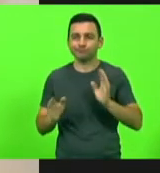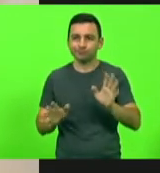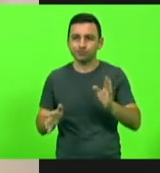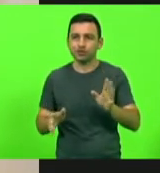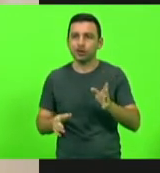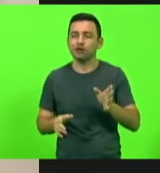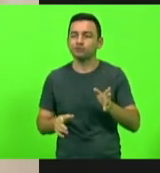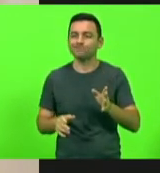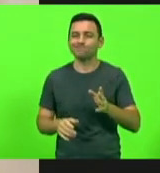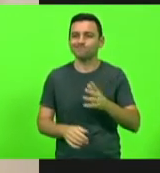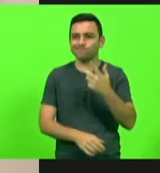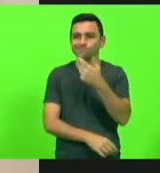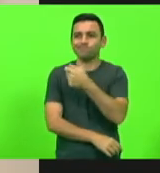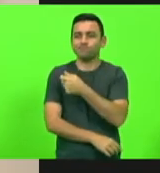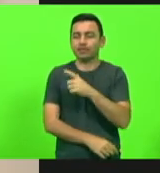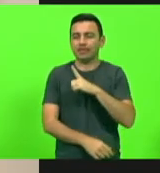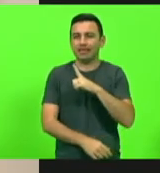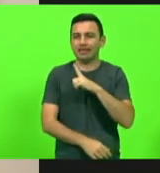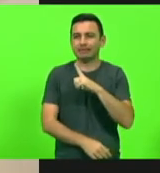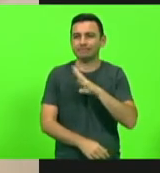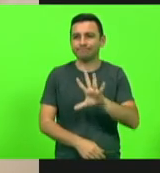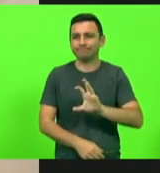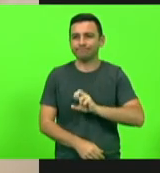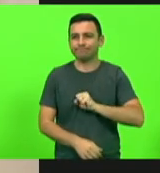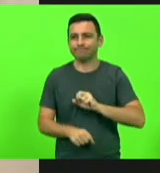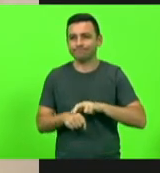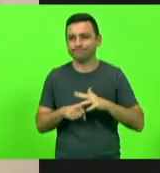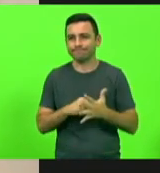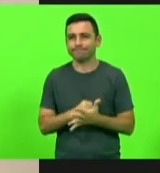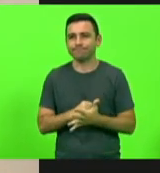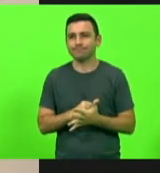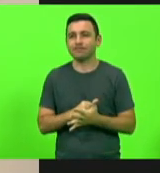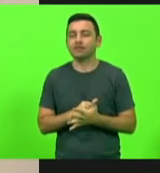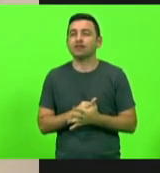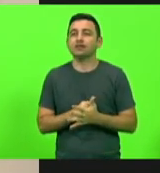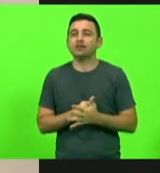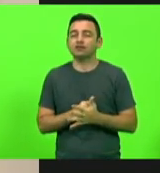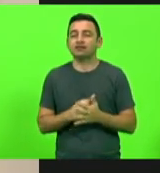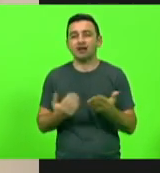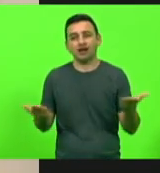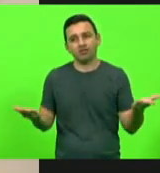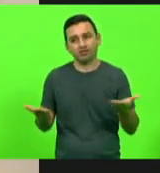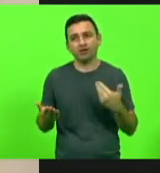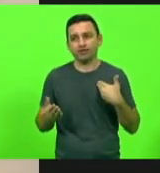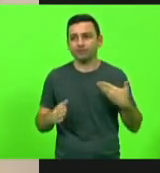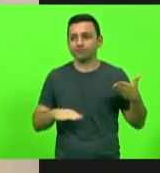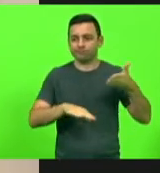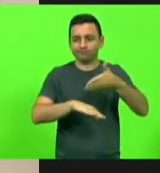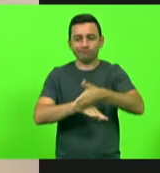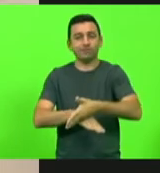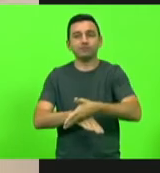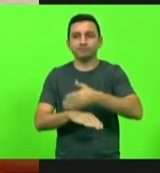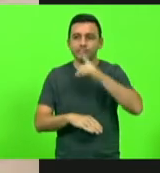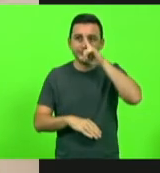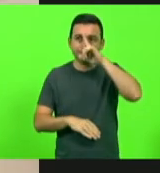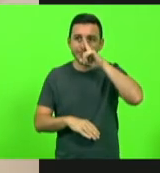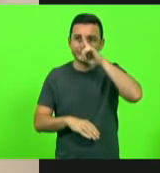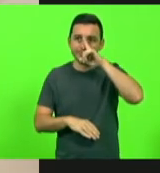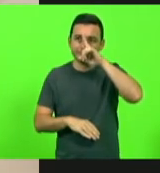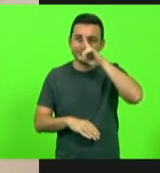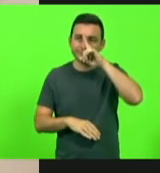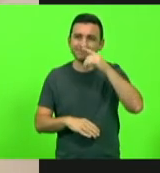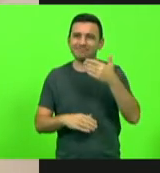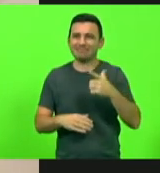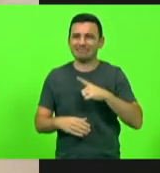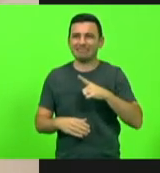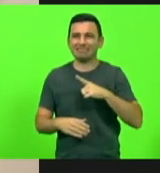assintomático, mas por uma questão de responsabilidade, eu não devo colocar os nossos colegas da Assembleia em perigo. Nós também tivemos uma vasta